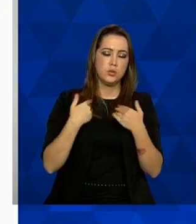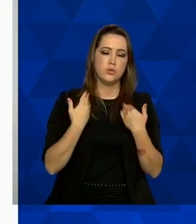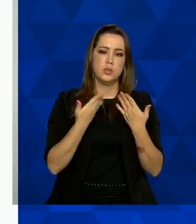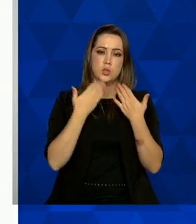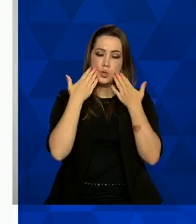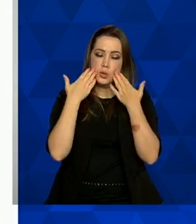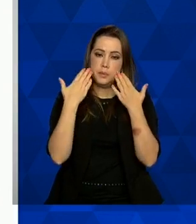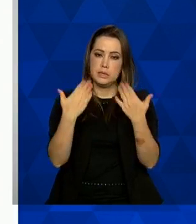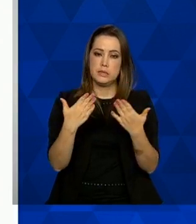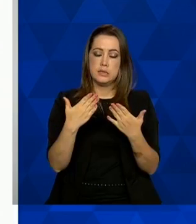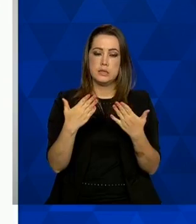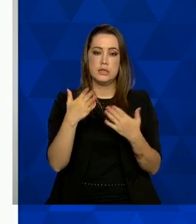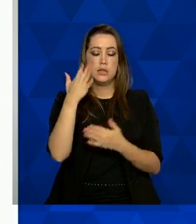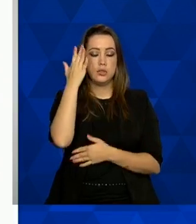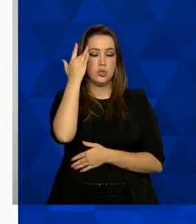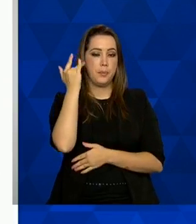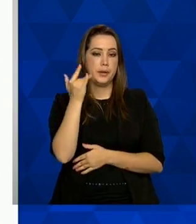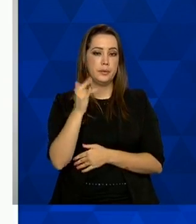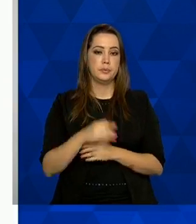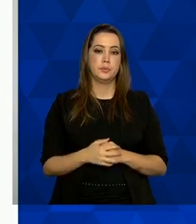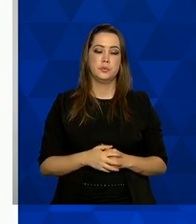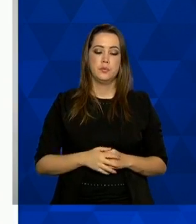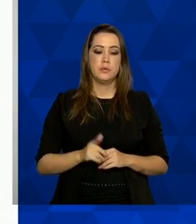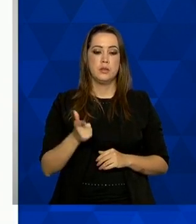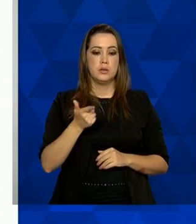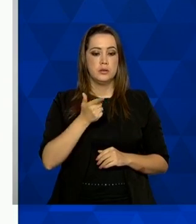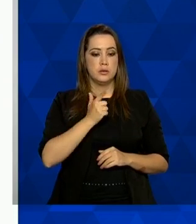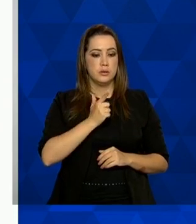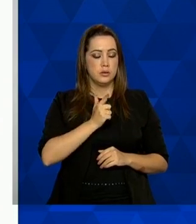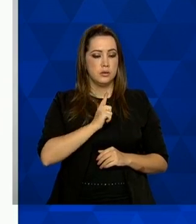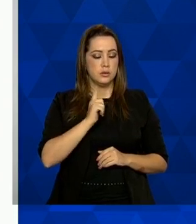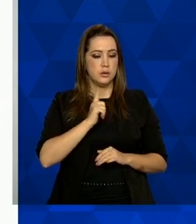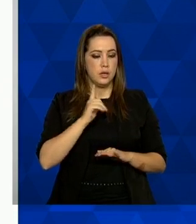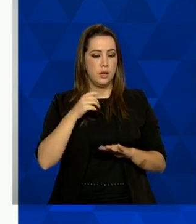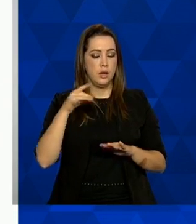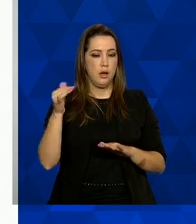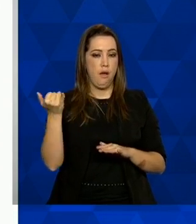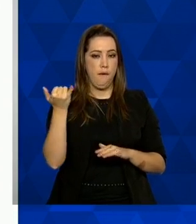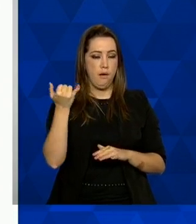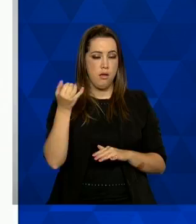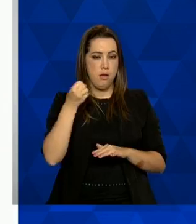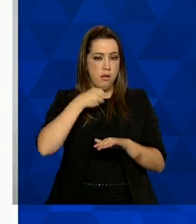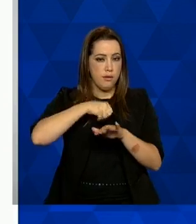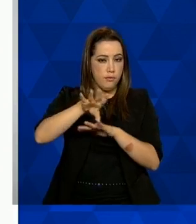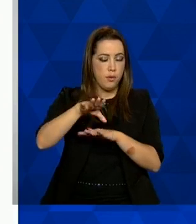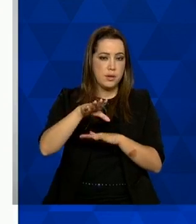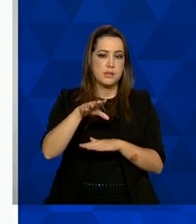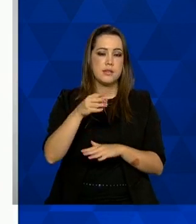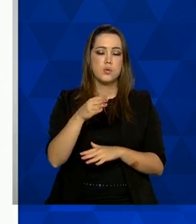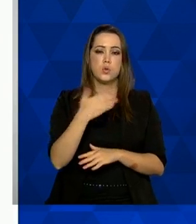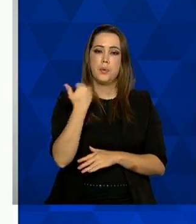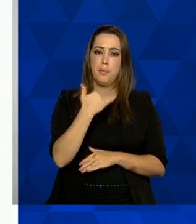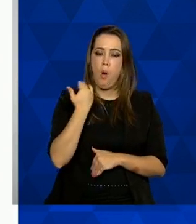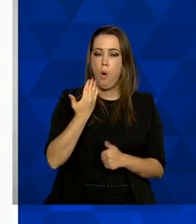disponibilizaremos ele amanhã ele vai estar com informações sobre a evolução de casos de óbitos